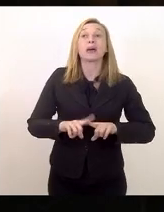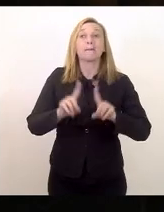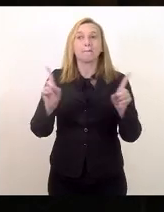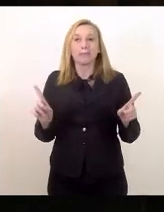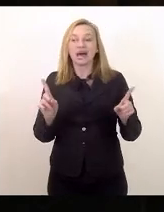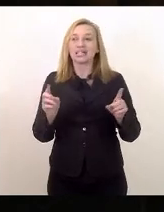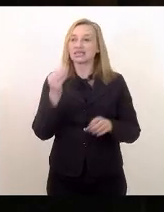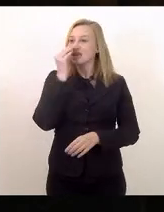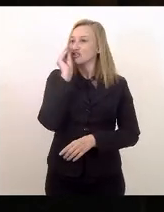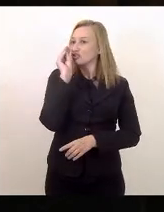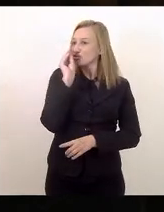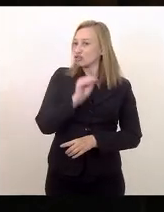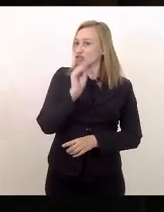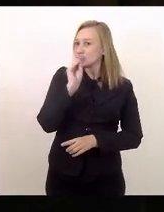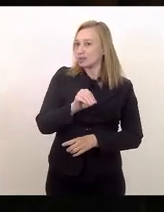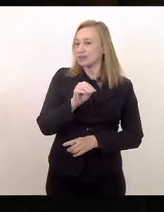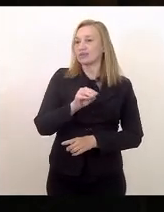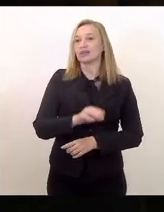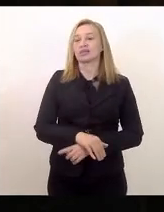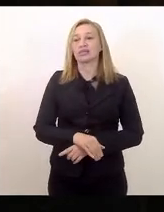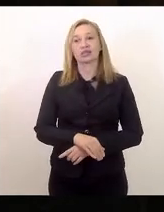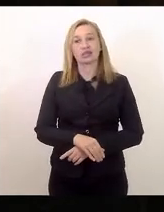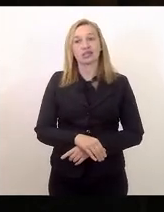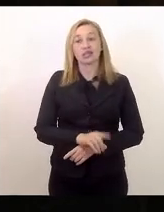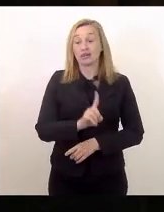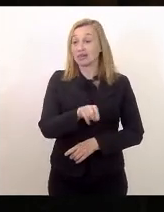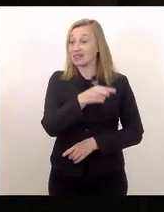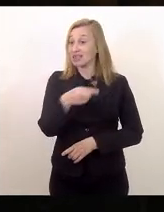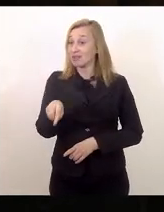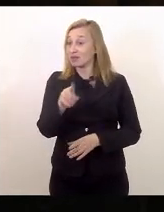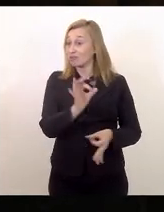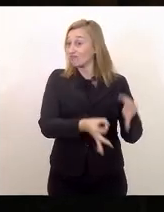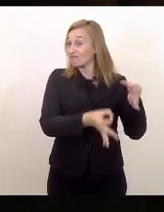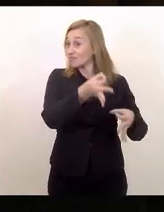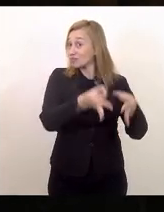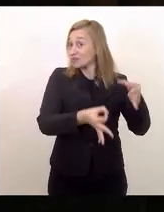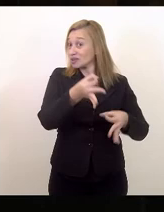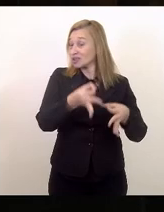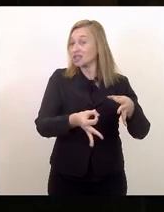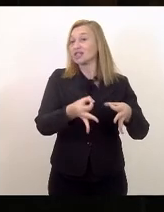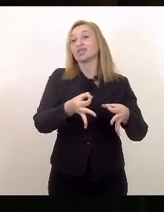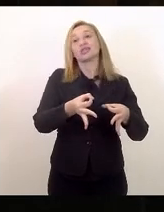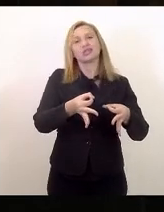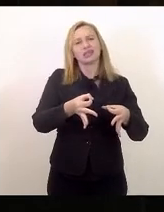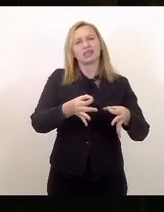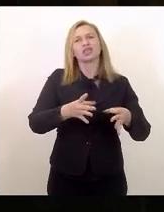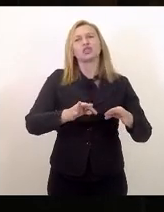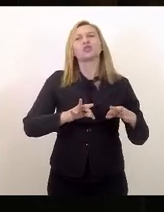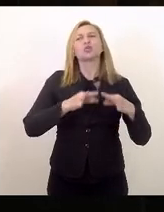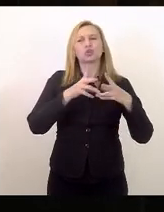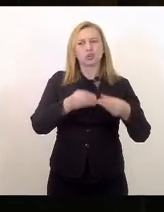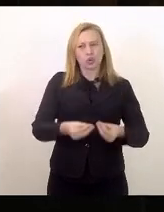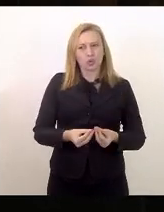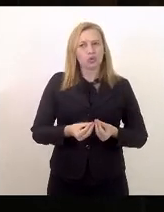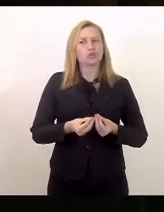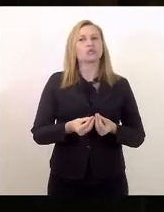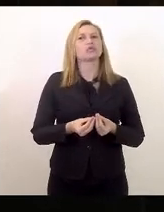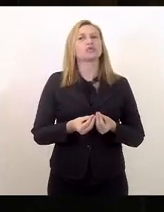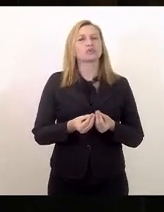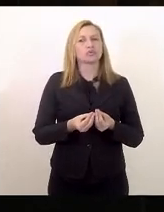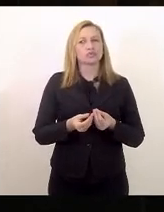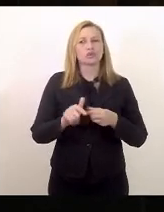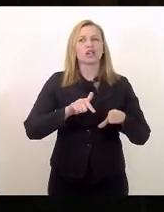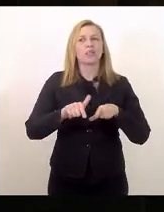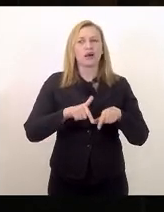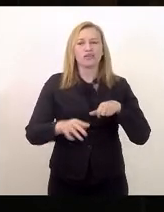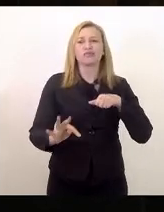as rejeições feitas pelo tribunal têm todo um aparato técnico que